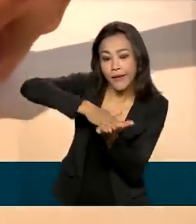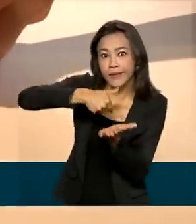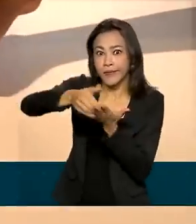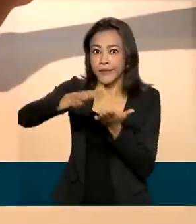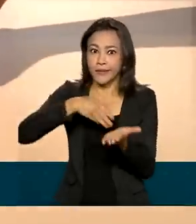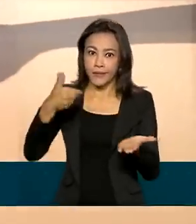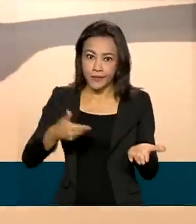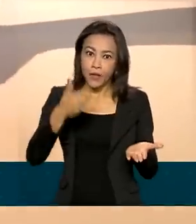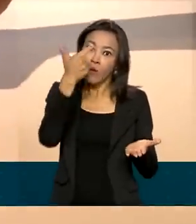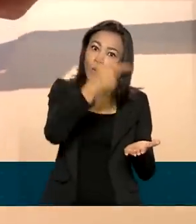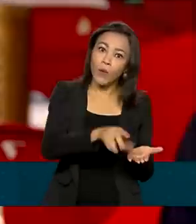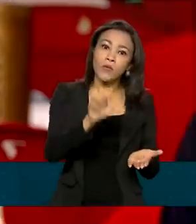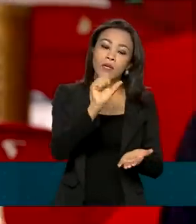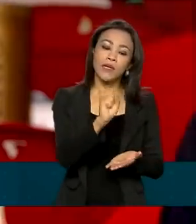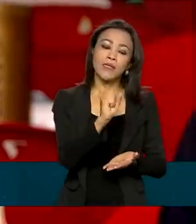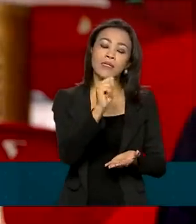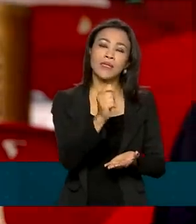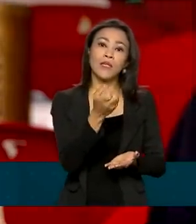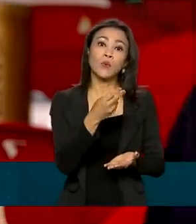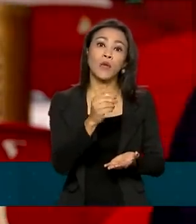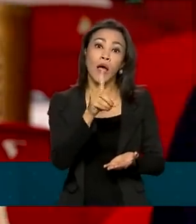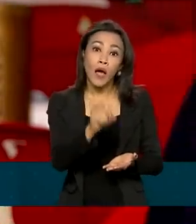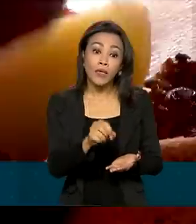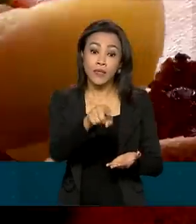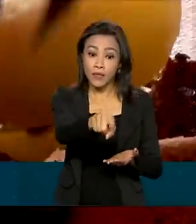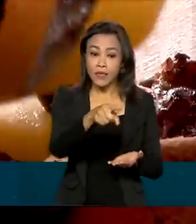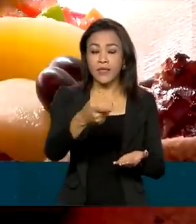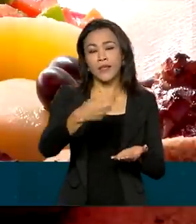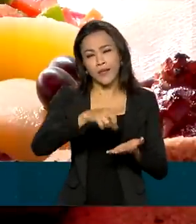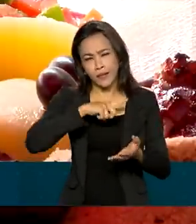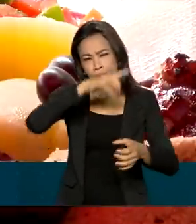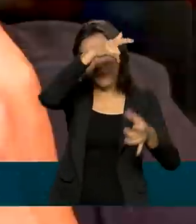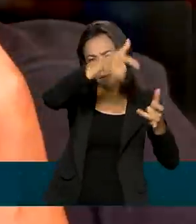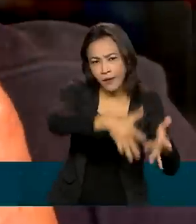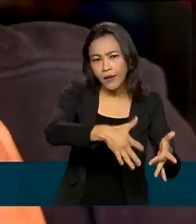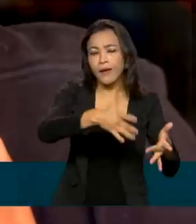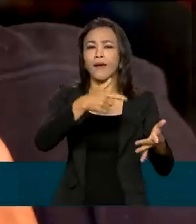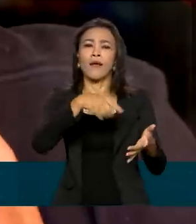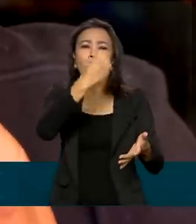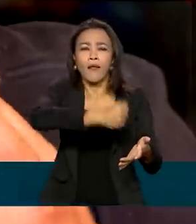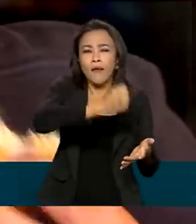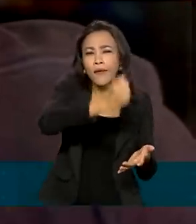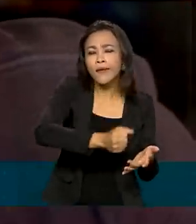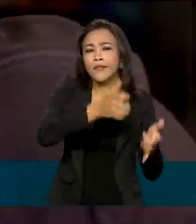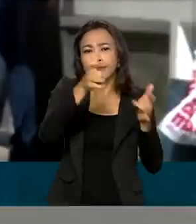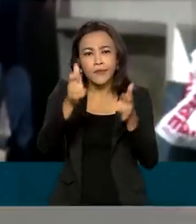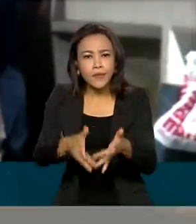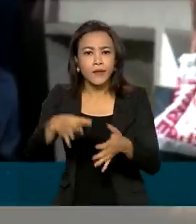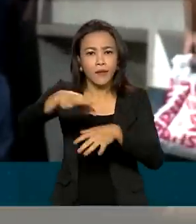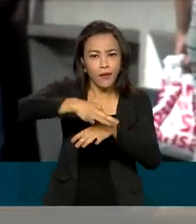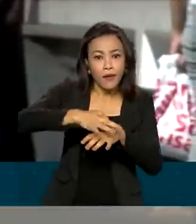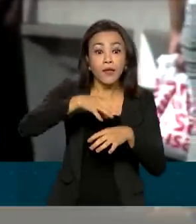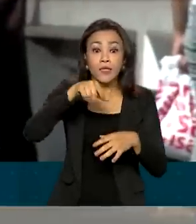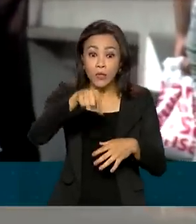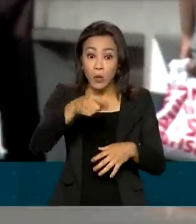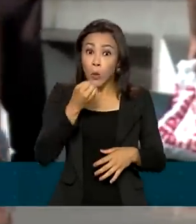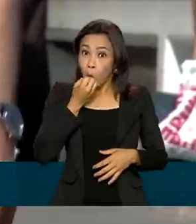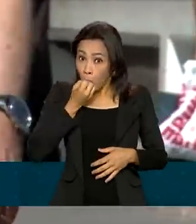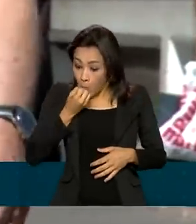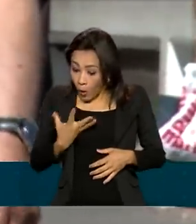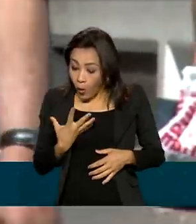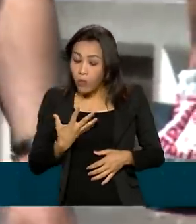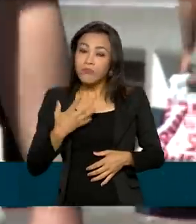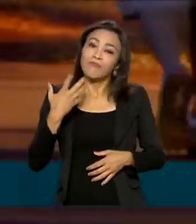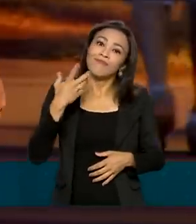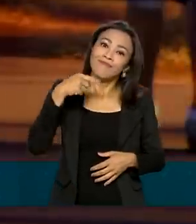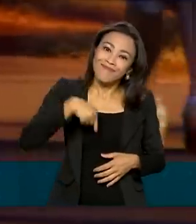gorduras saturadas e trans, presentes em carnes e derivados do leite, transformam o bom colesterol num